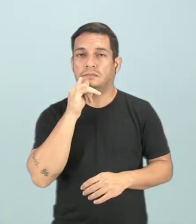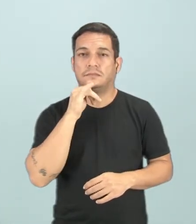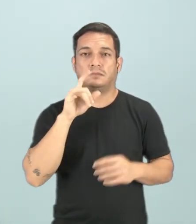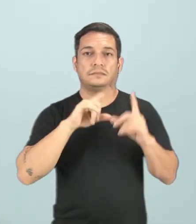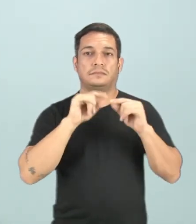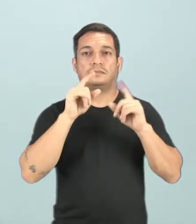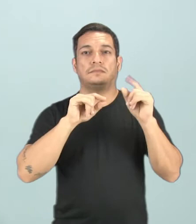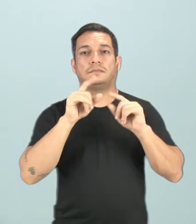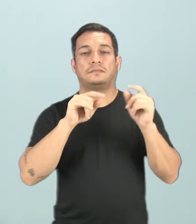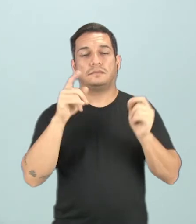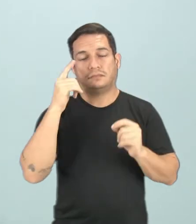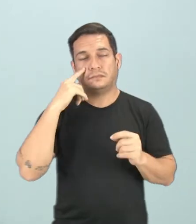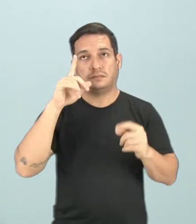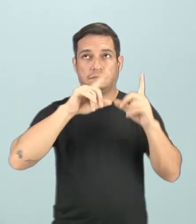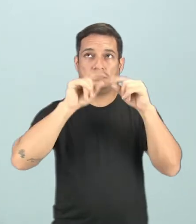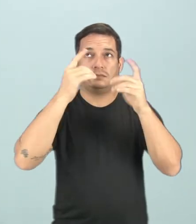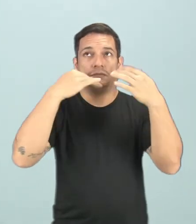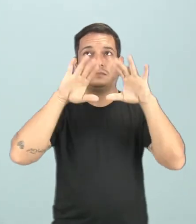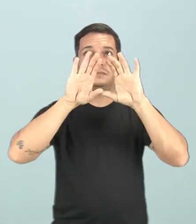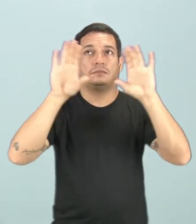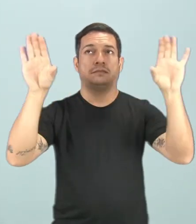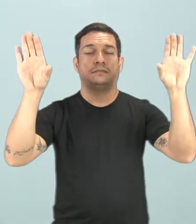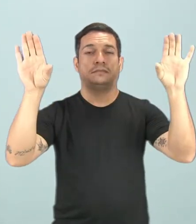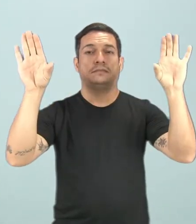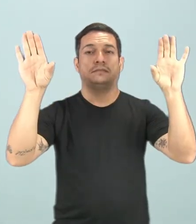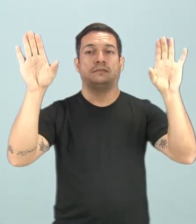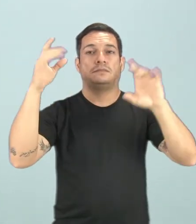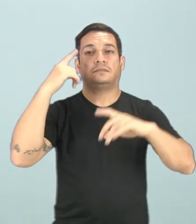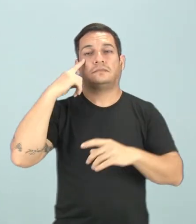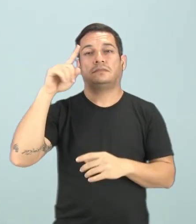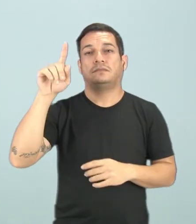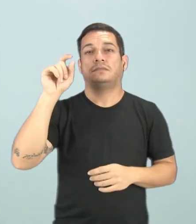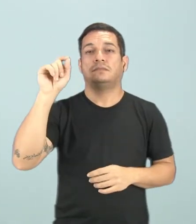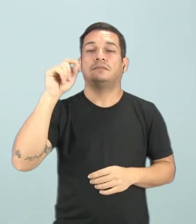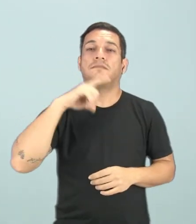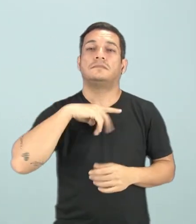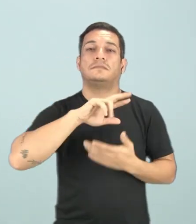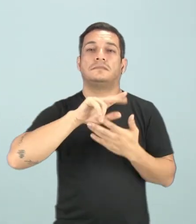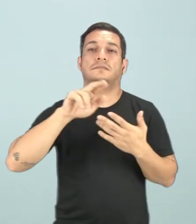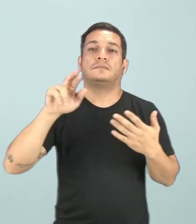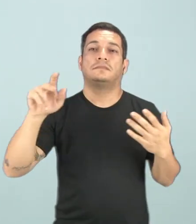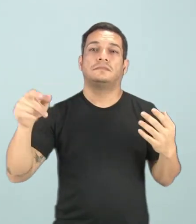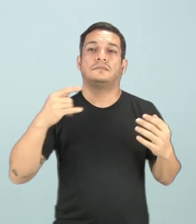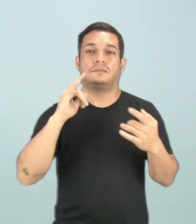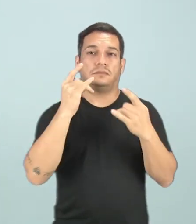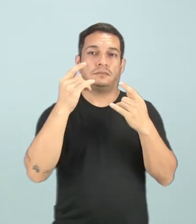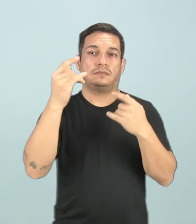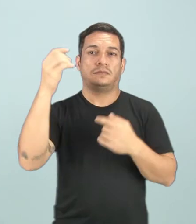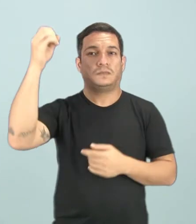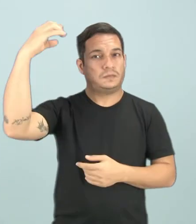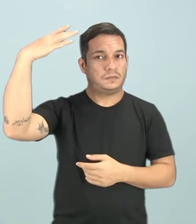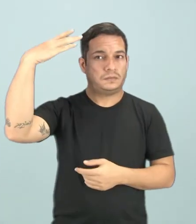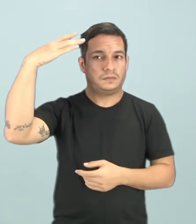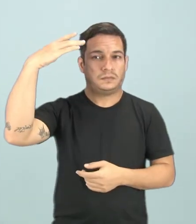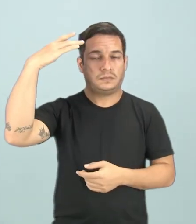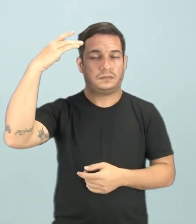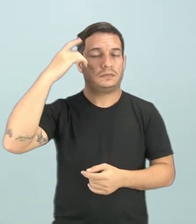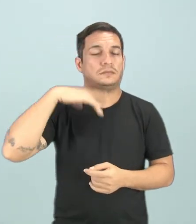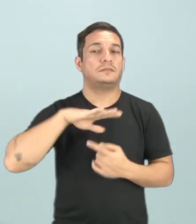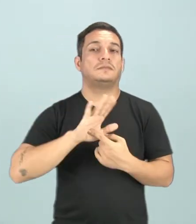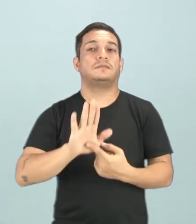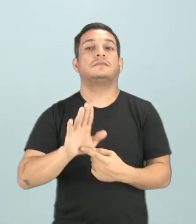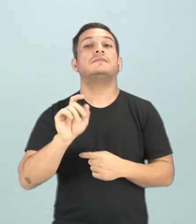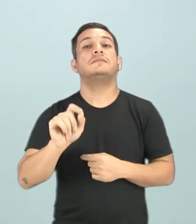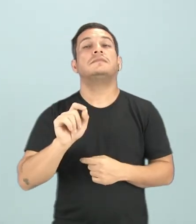exemplo. Você vê a estrela lá no céu e por ela passa vários feixes de luz. Então, isso mostra